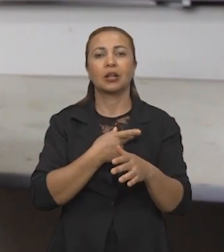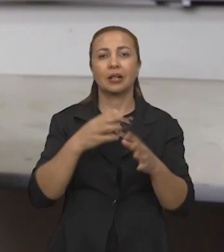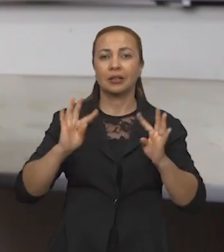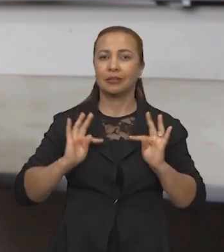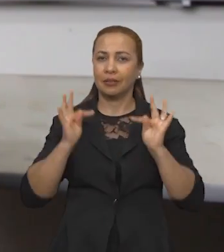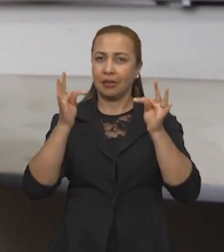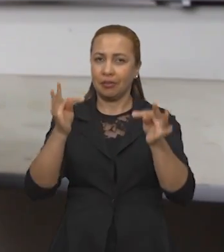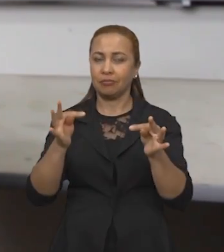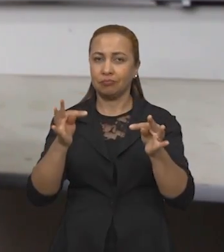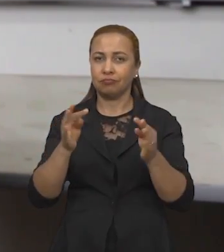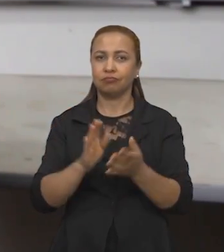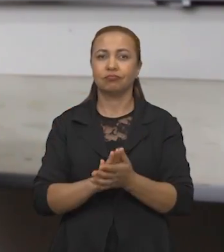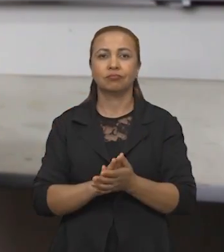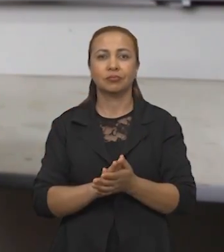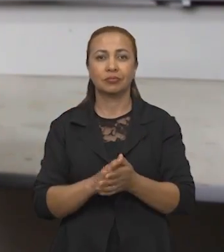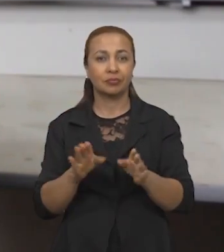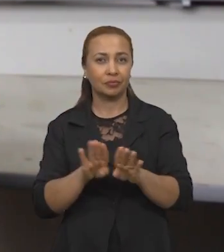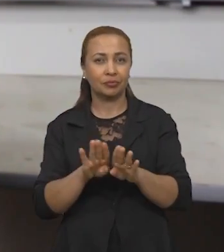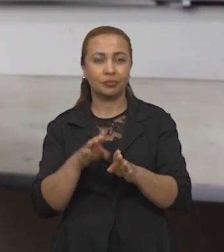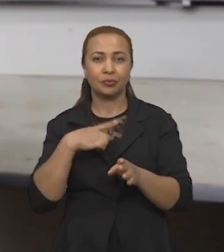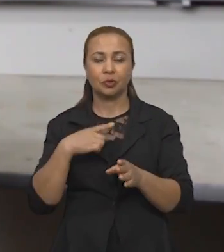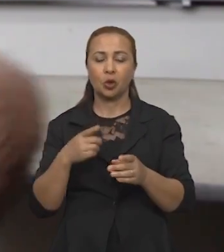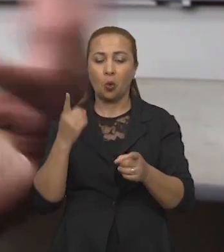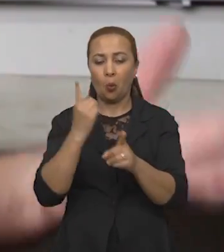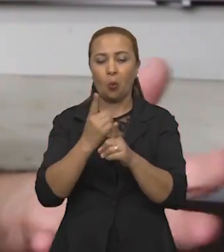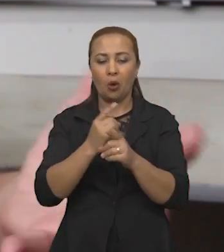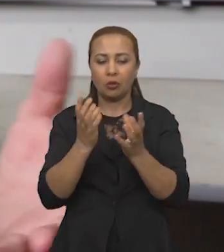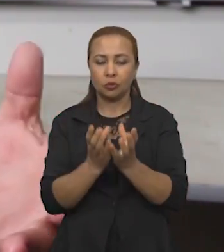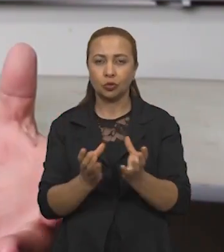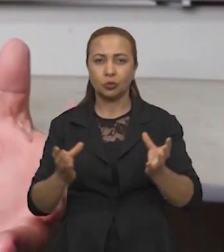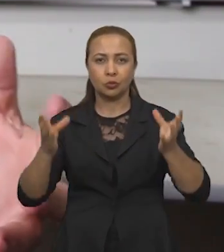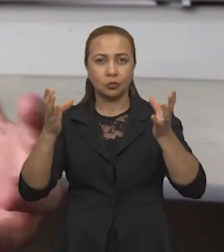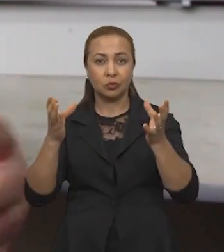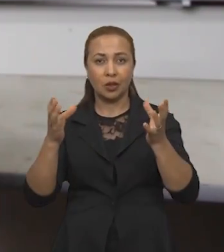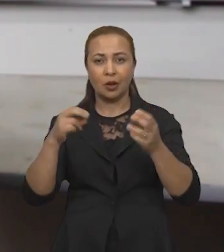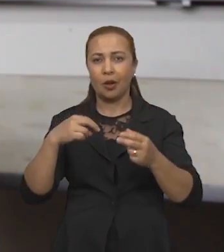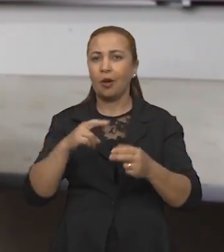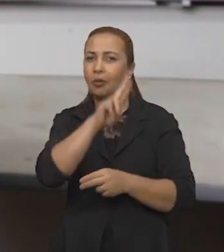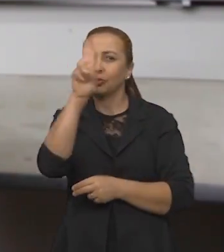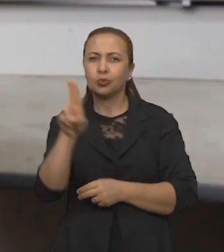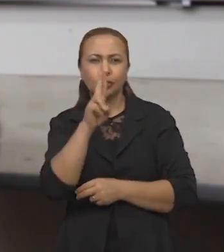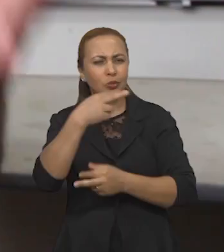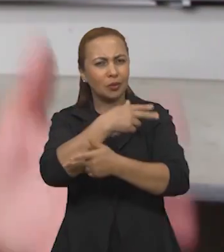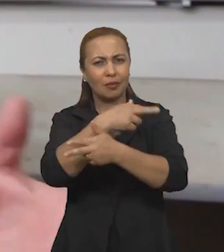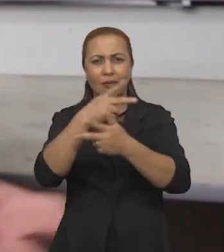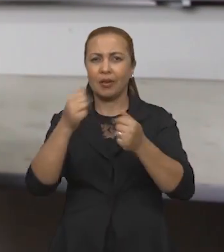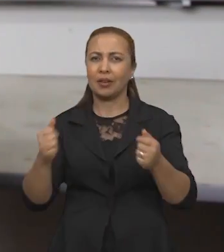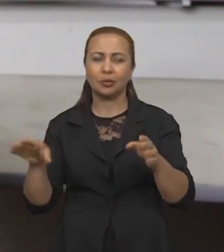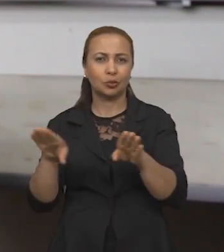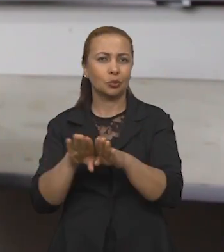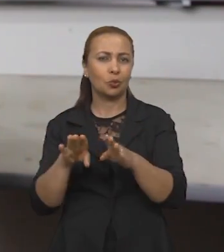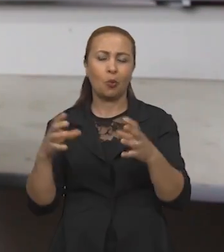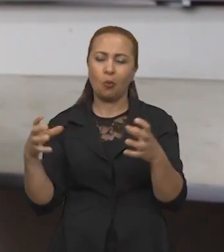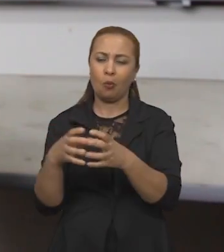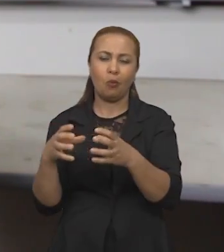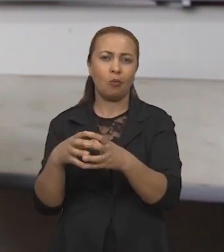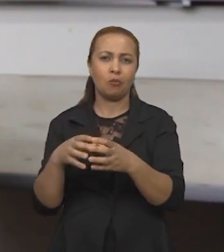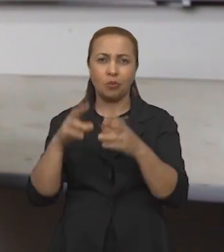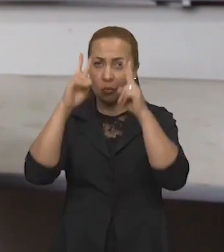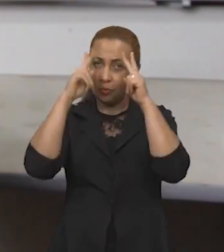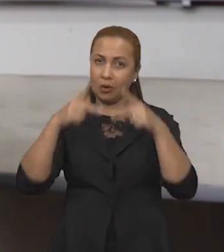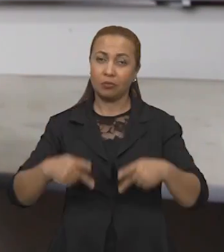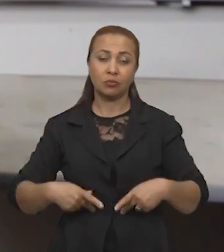reserva técnica. Temos encontrado também bastante tigelas de usos diversos desses grupos humanos.